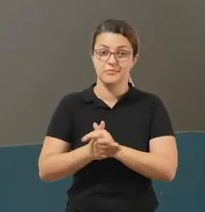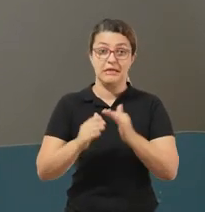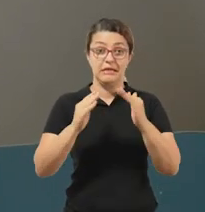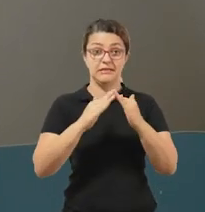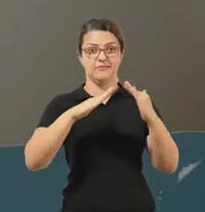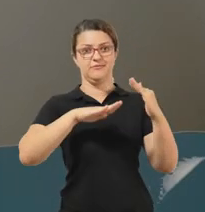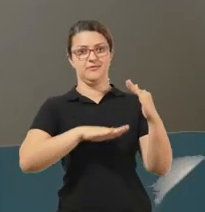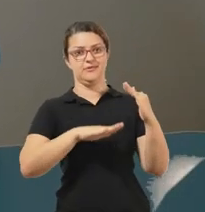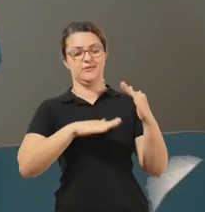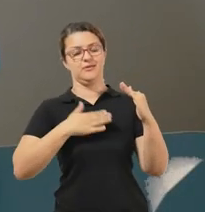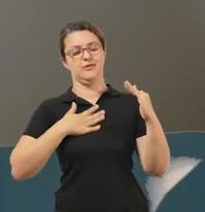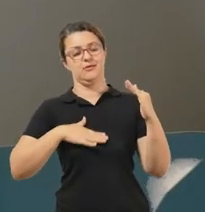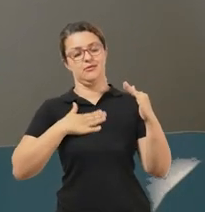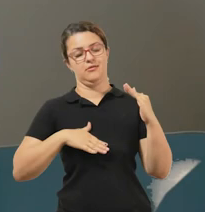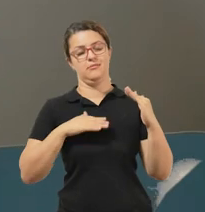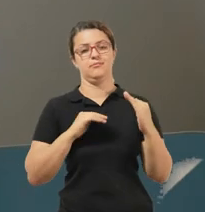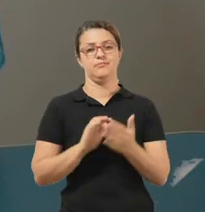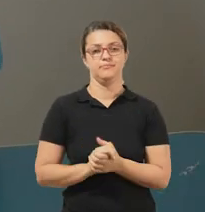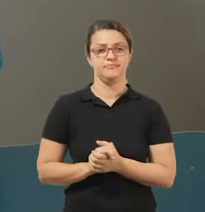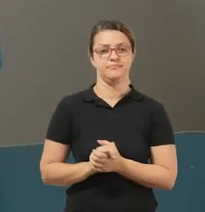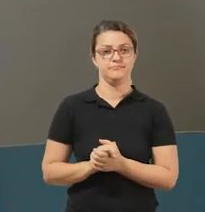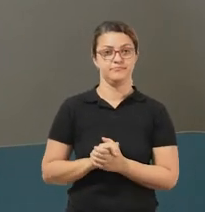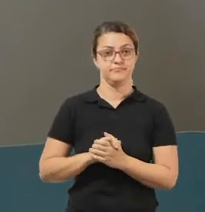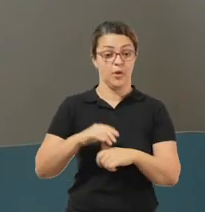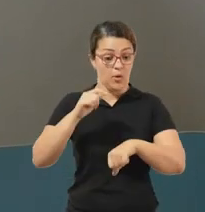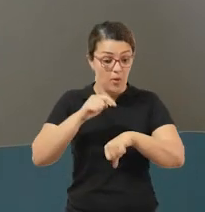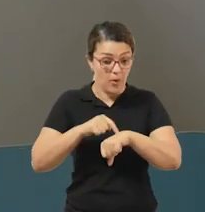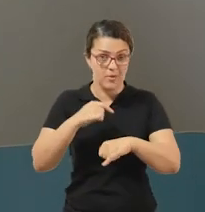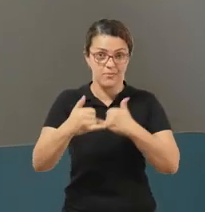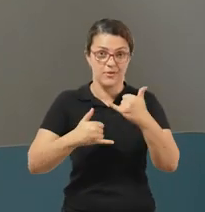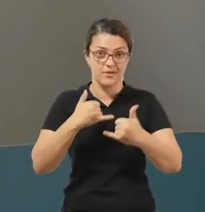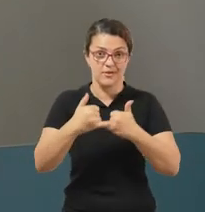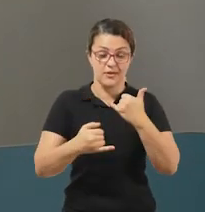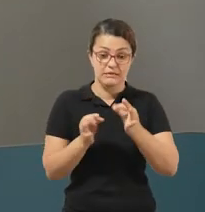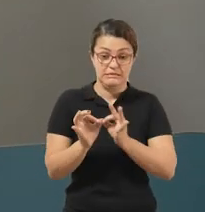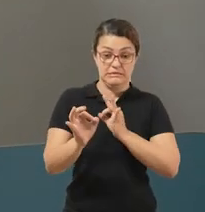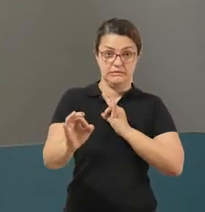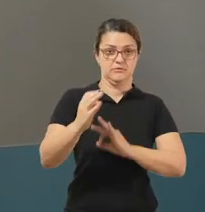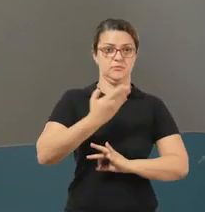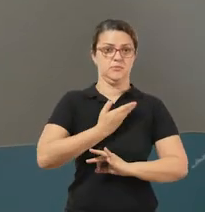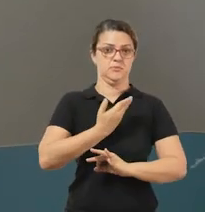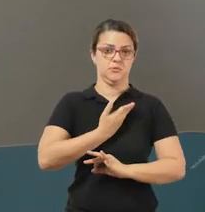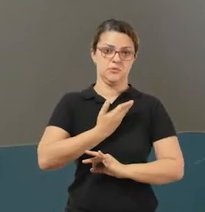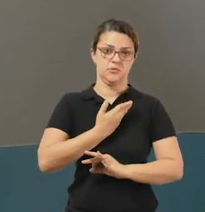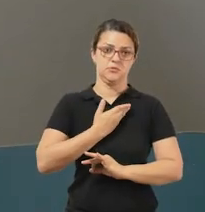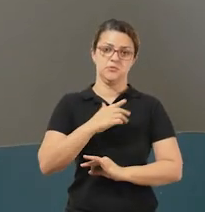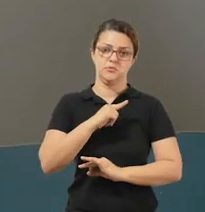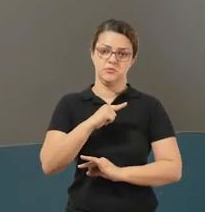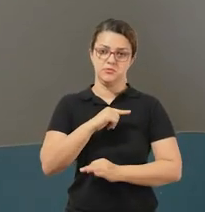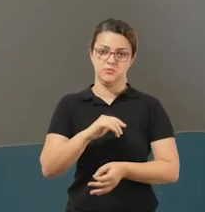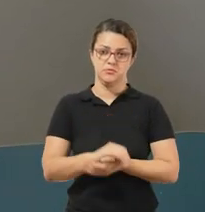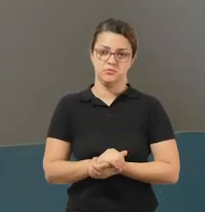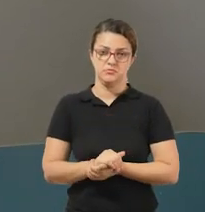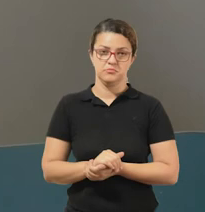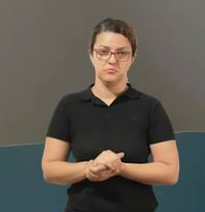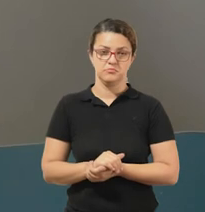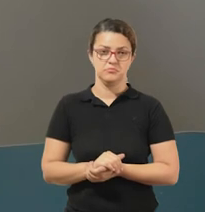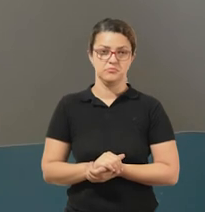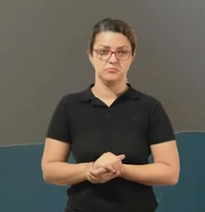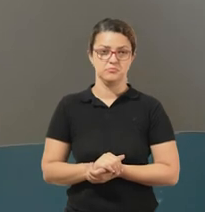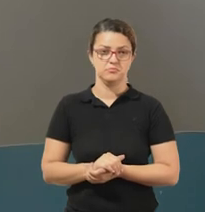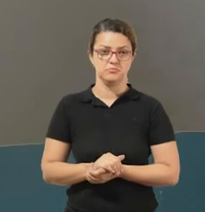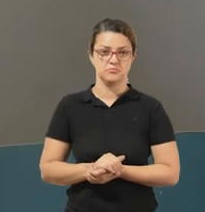tranquilo. Na hora de brincar, você deve manter uma distância segura dos seus amiguinhos. Autossir ou